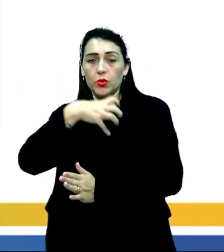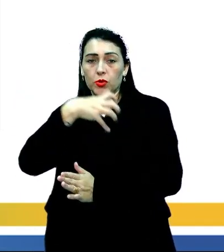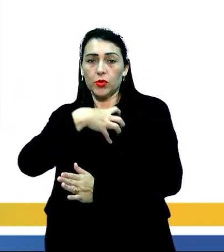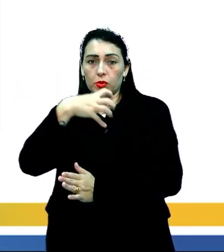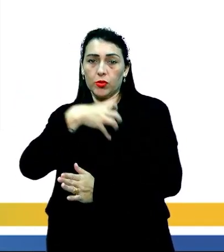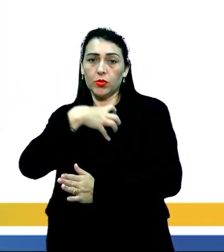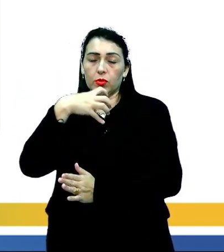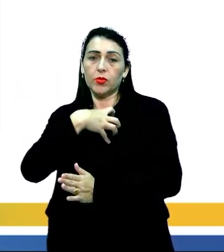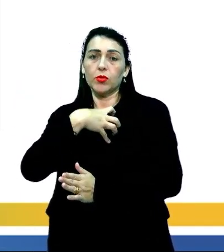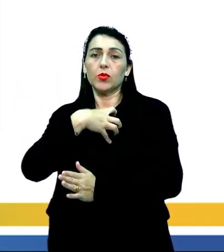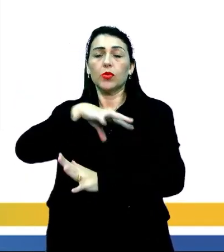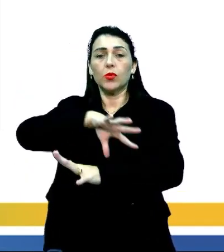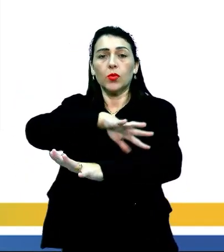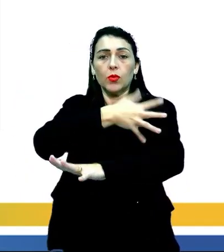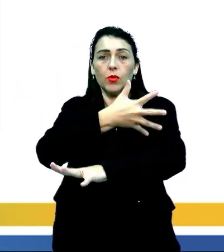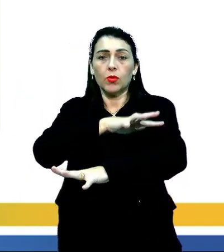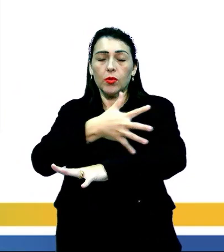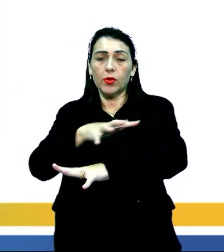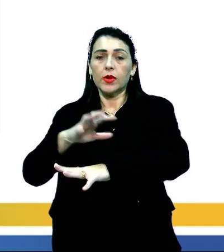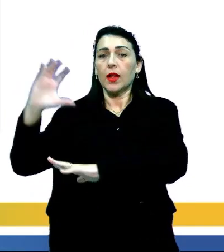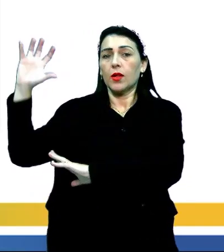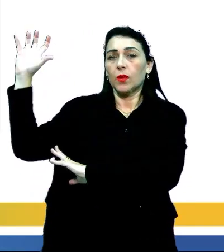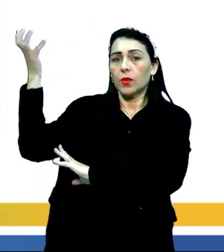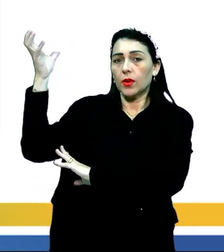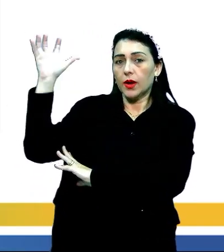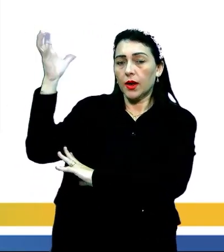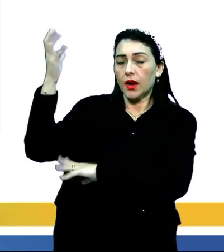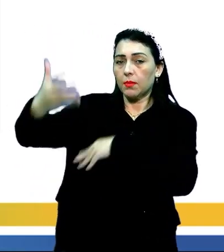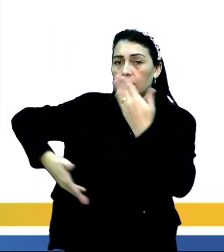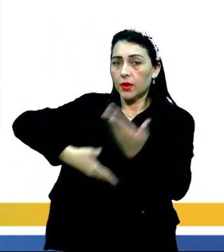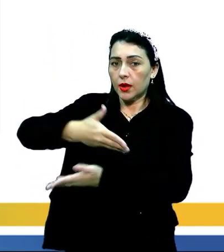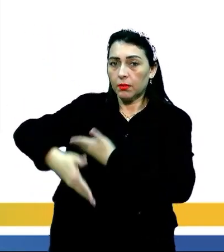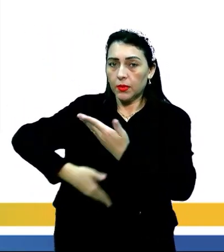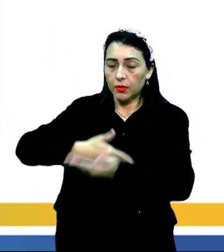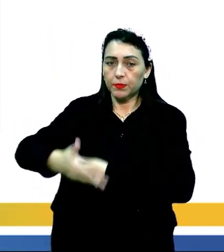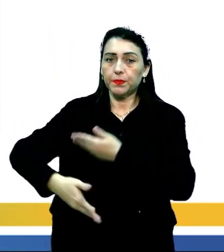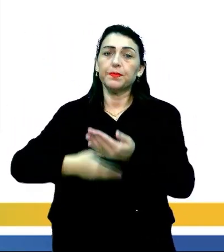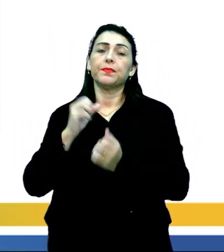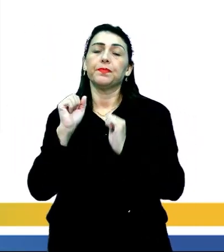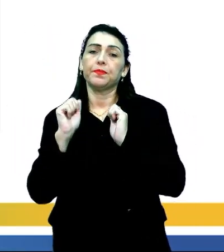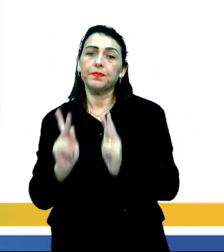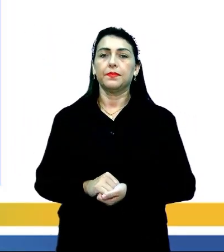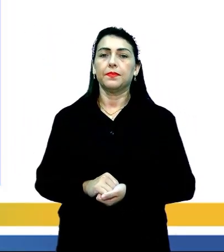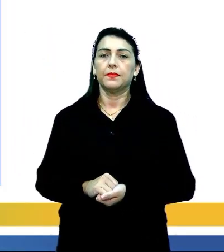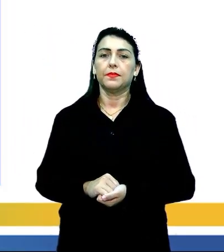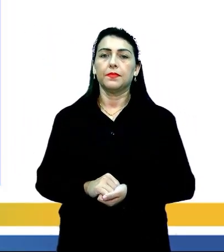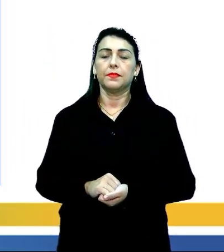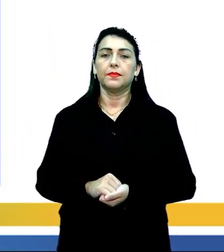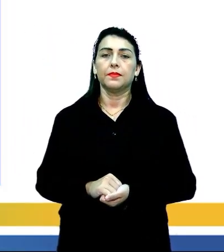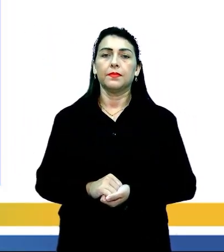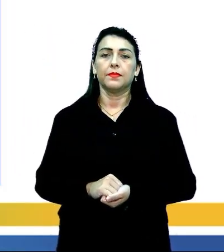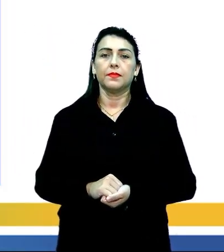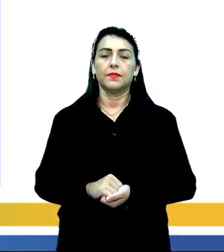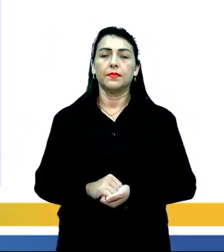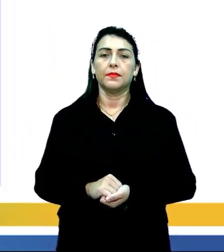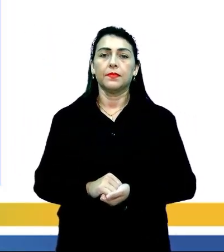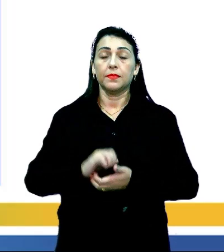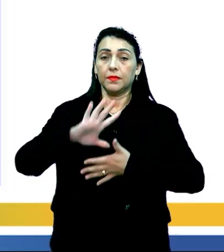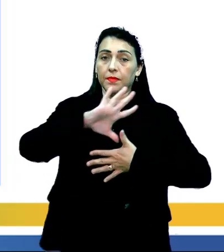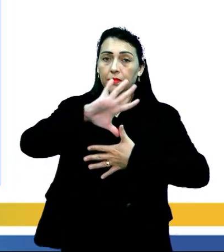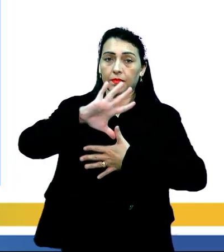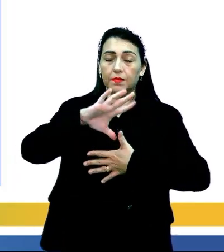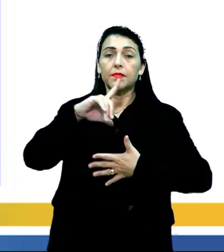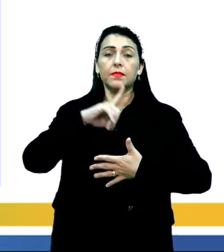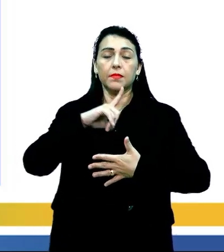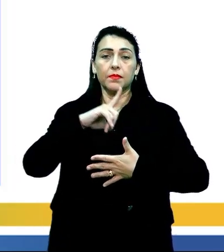vem da parte do relevo e climático vem dessa interação do clima, ok? Então pessoal, aqui no mapa a